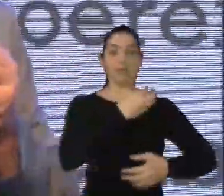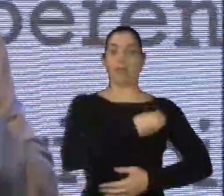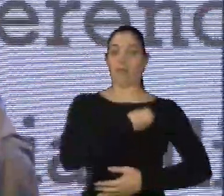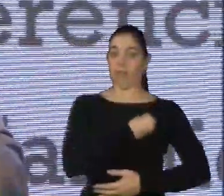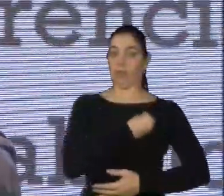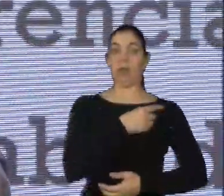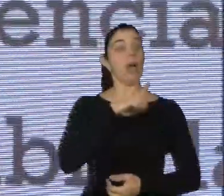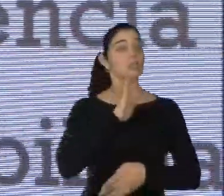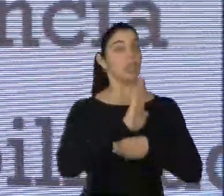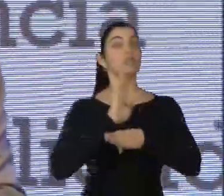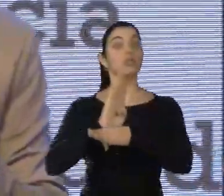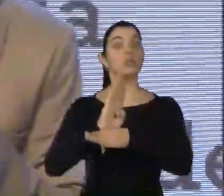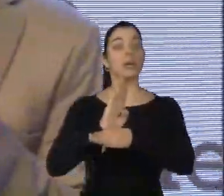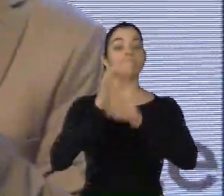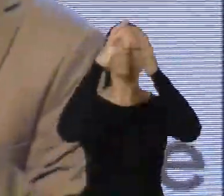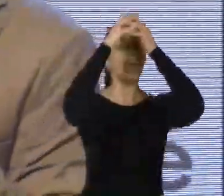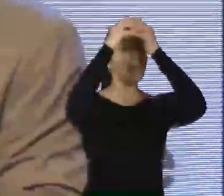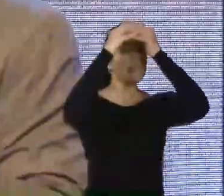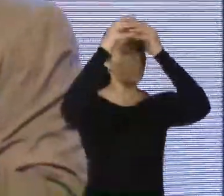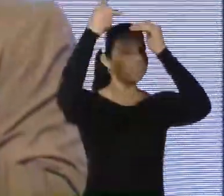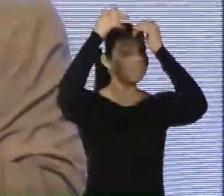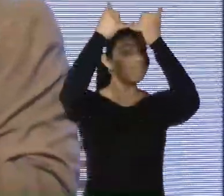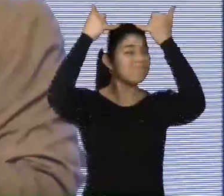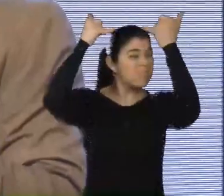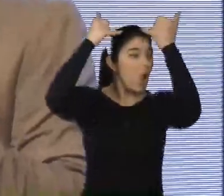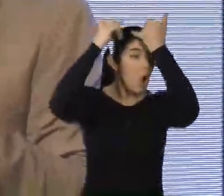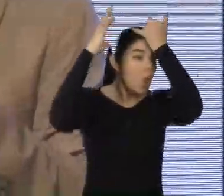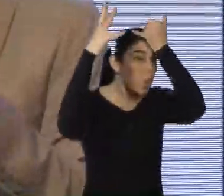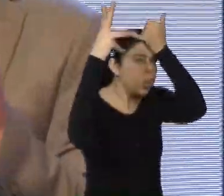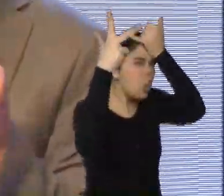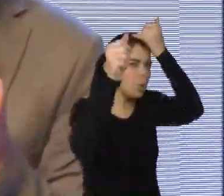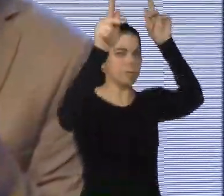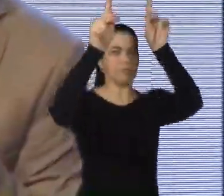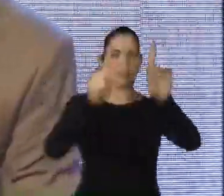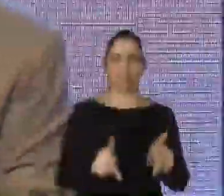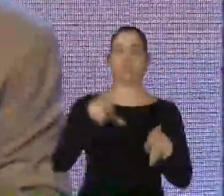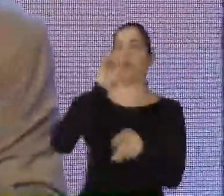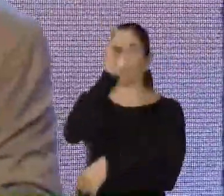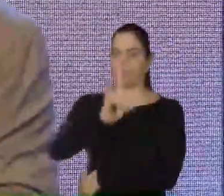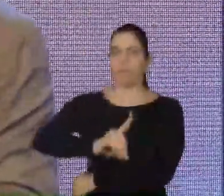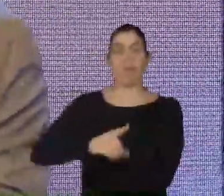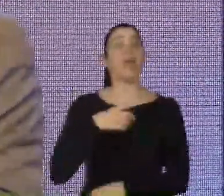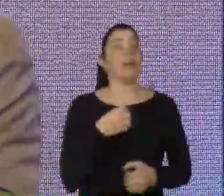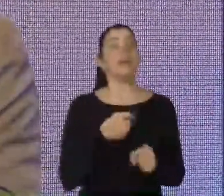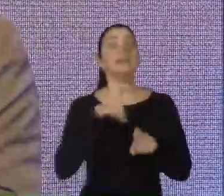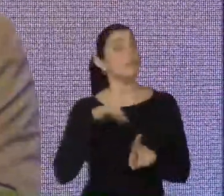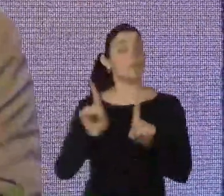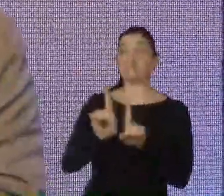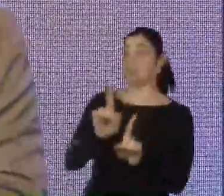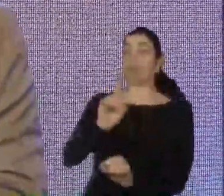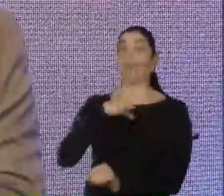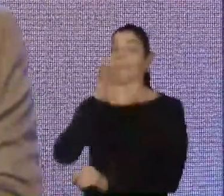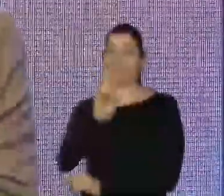nós ajudamos que a neuroplasticidade aconteça no cérebro de todas as pessoas, pessoas com deficiência e sem deficiência, para que a gente